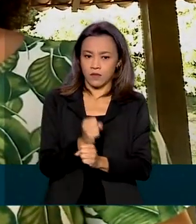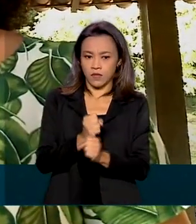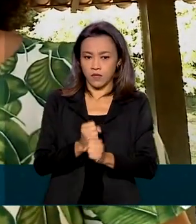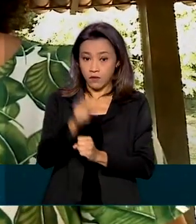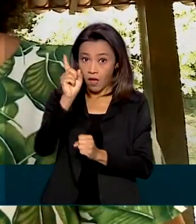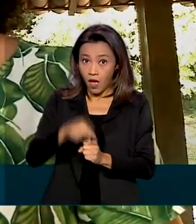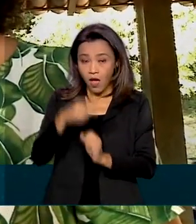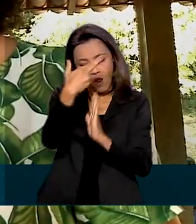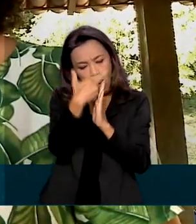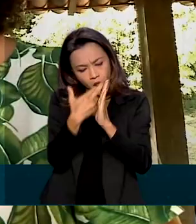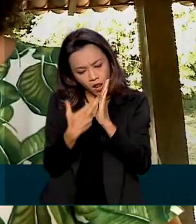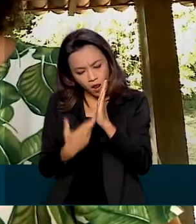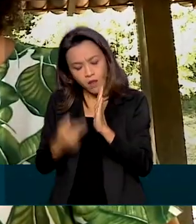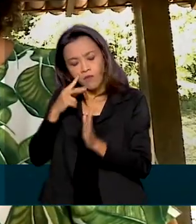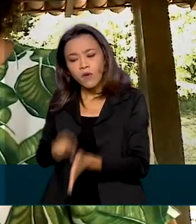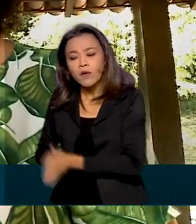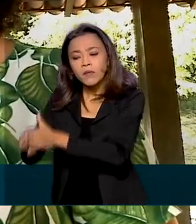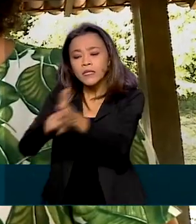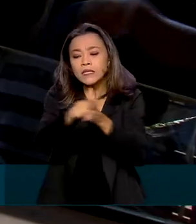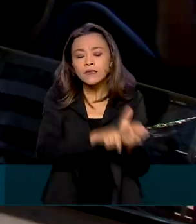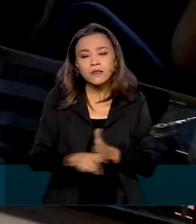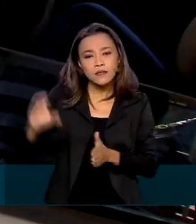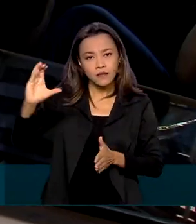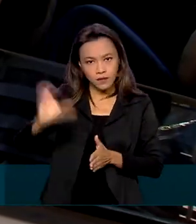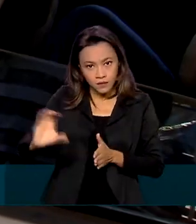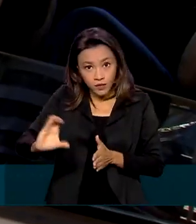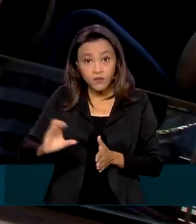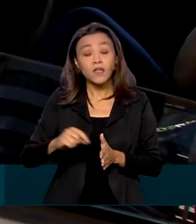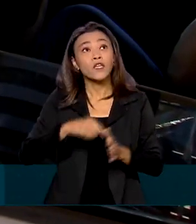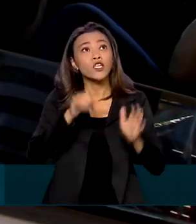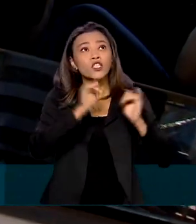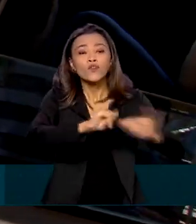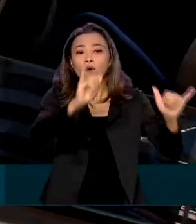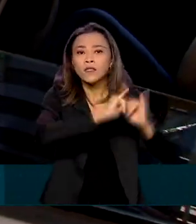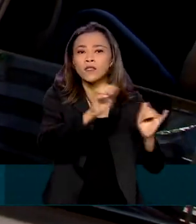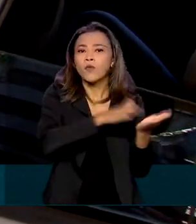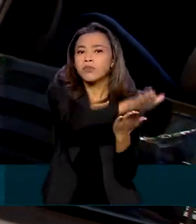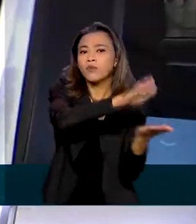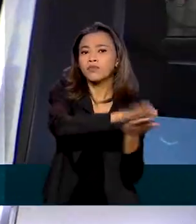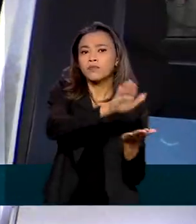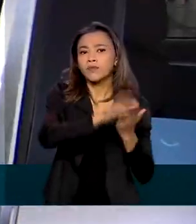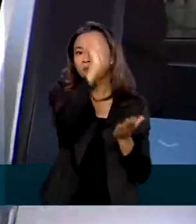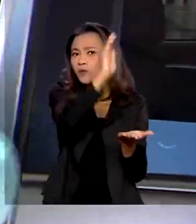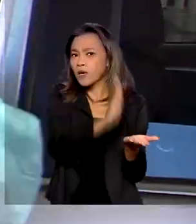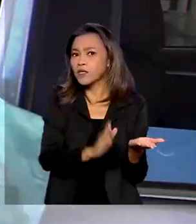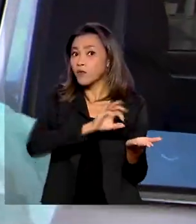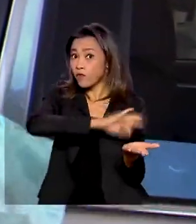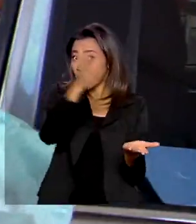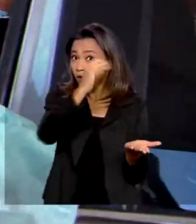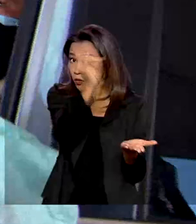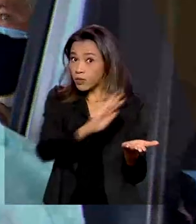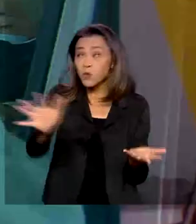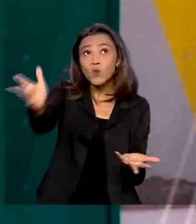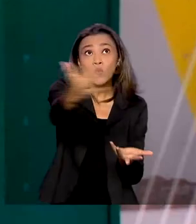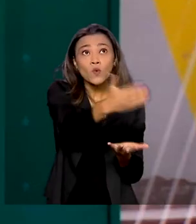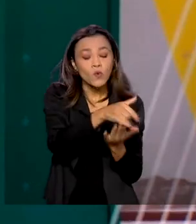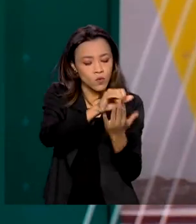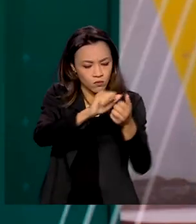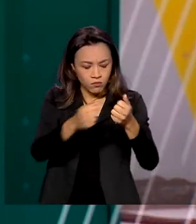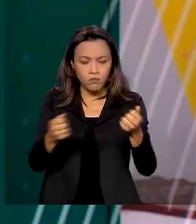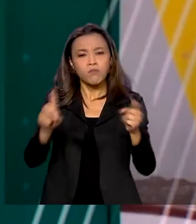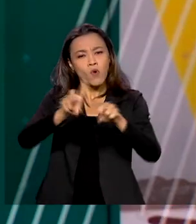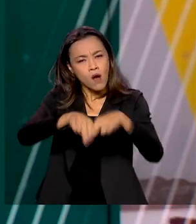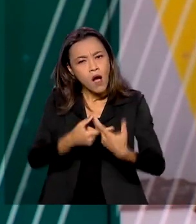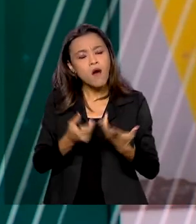base em evidências científicas e publicações nacionais e internacionais sobre a eficácia, segurança e efetividade das duas vacinas. A